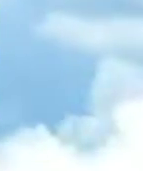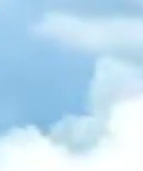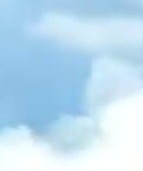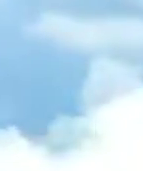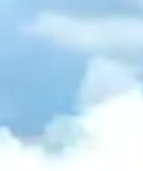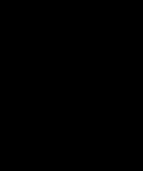Obrigado. Obrigado. Obrigado.